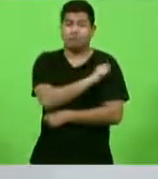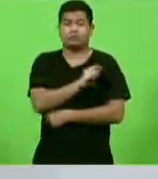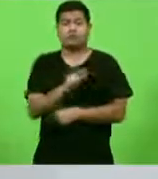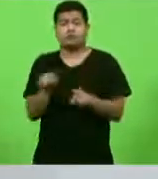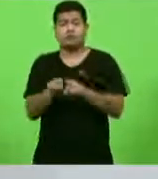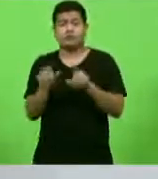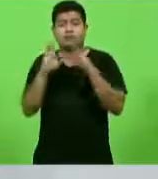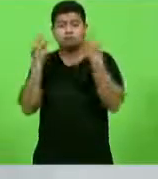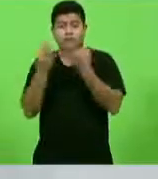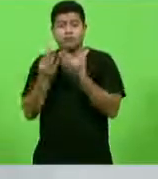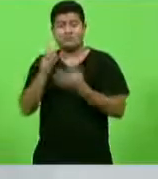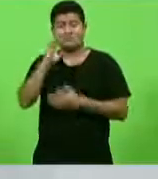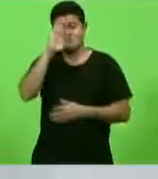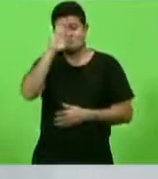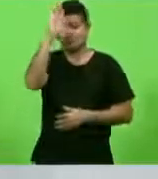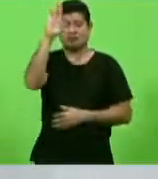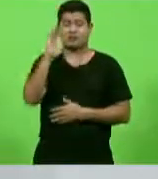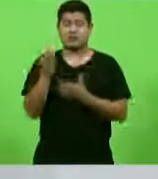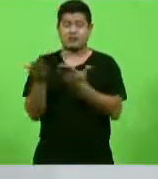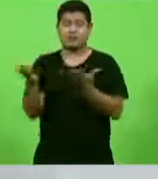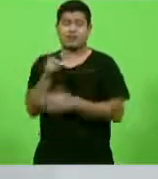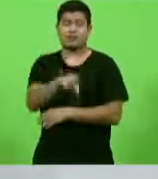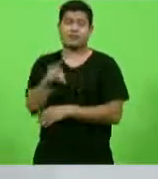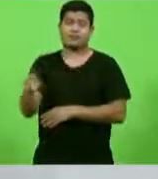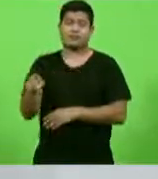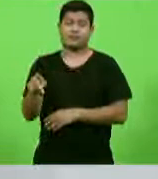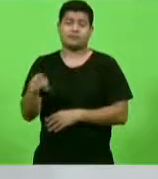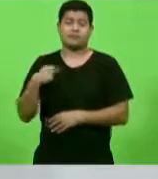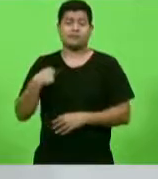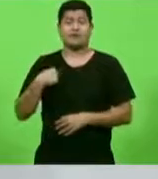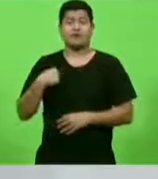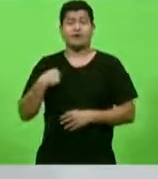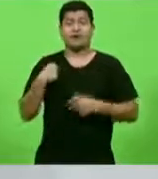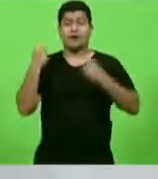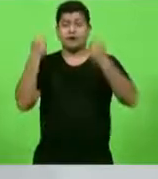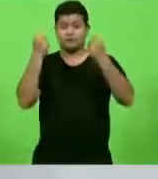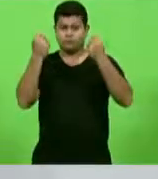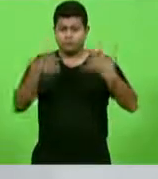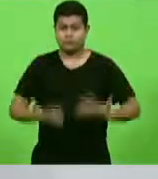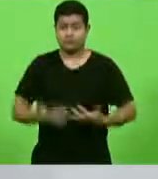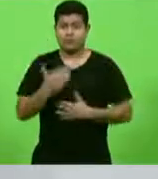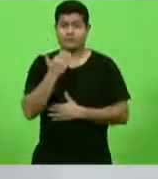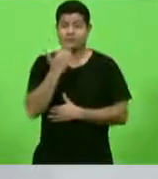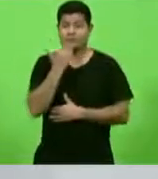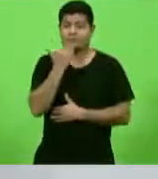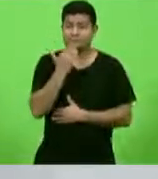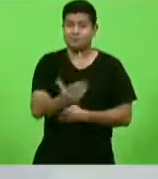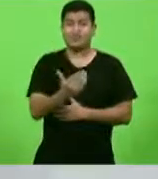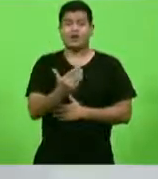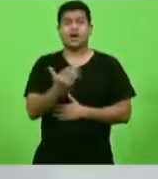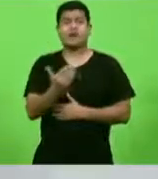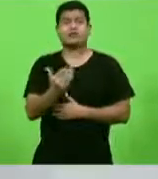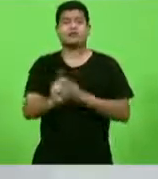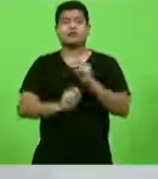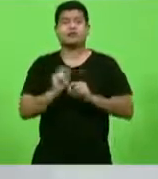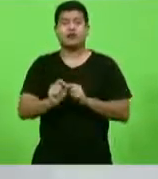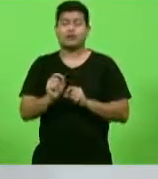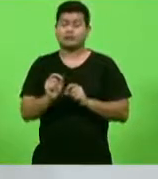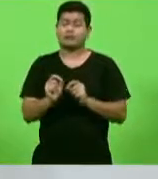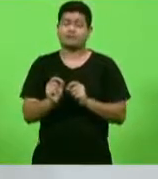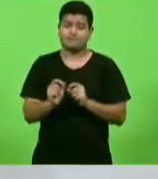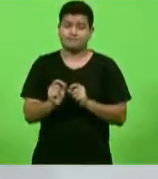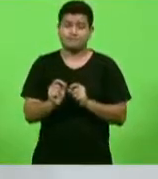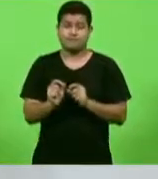para as famílias, mas, sobretudo, para os professores. Então, eu deixo aqui esse pedido com o objetivo de que